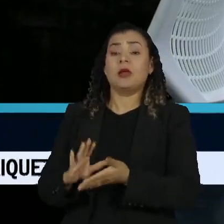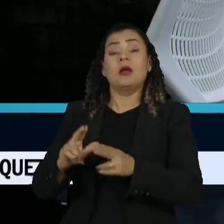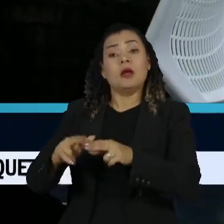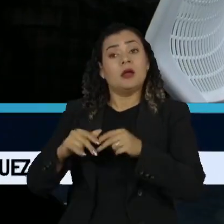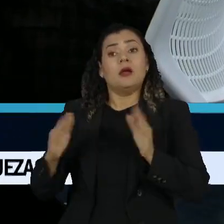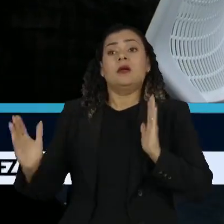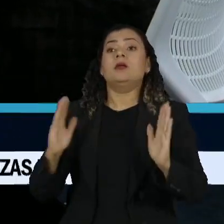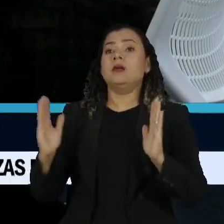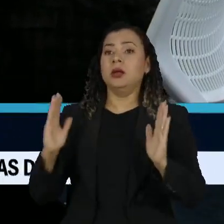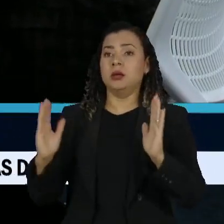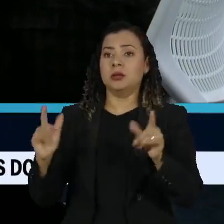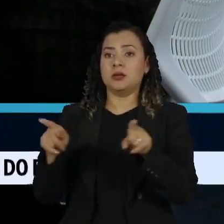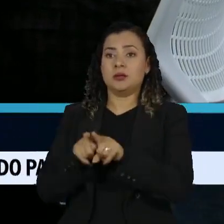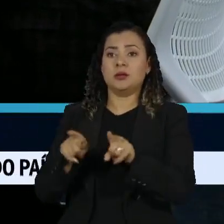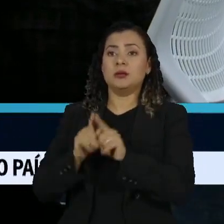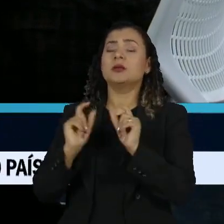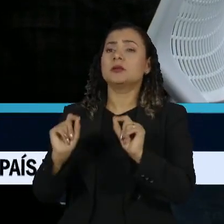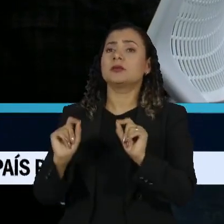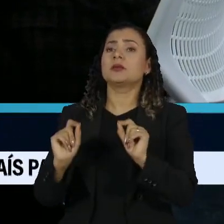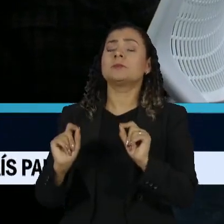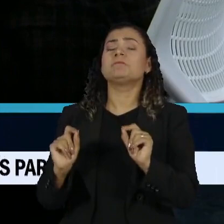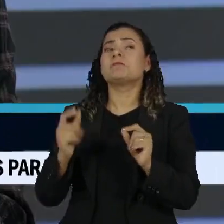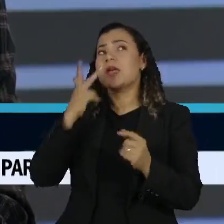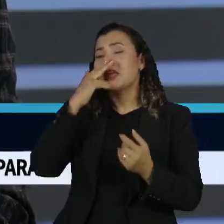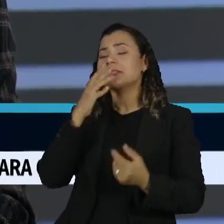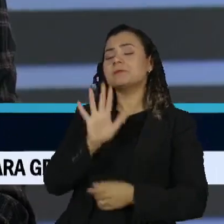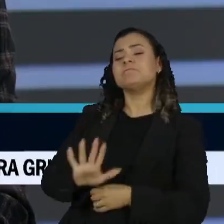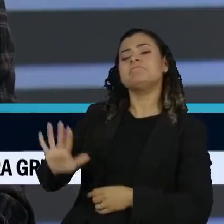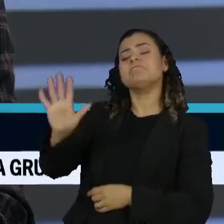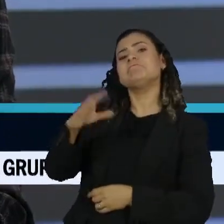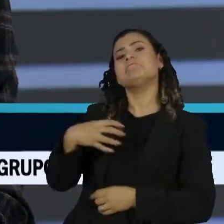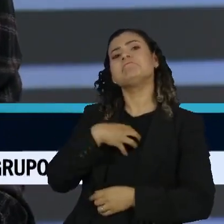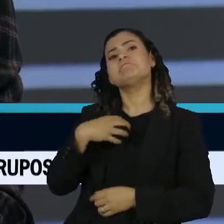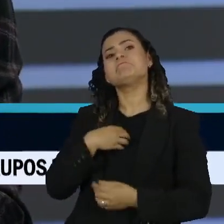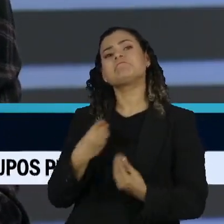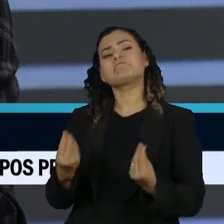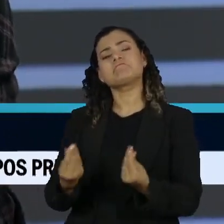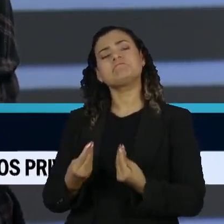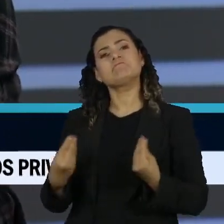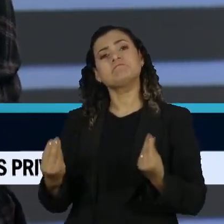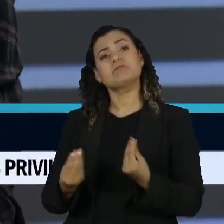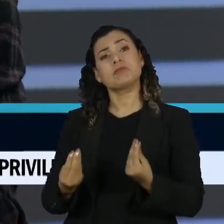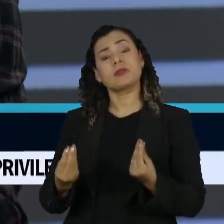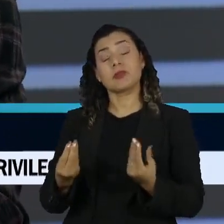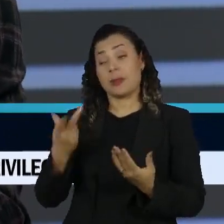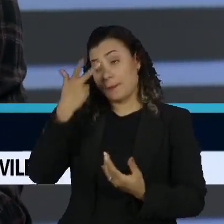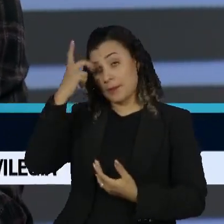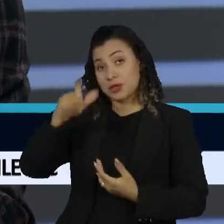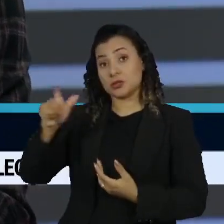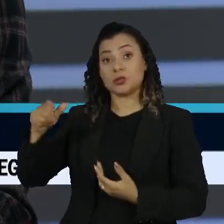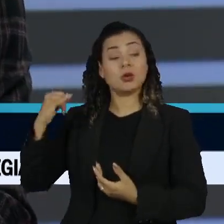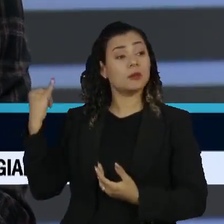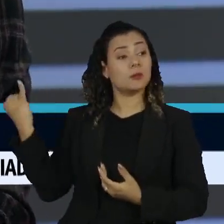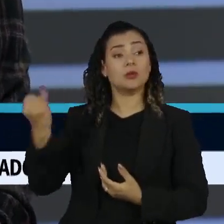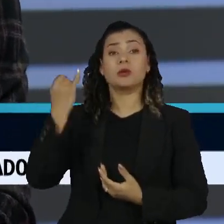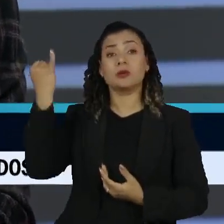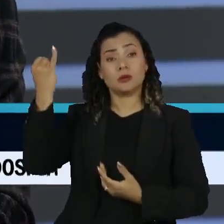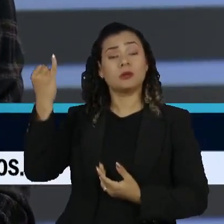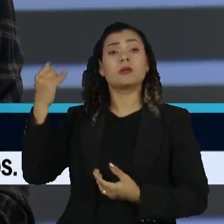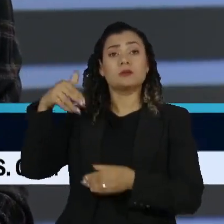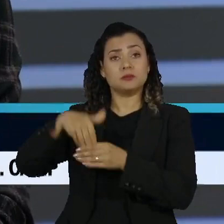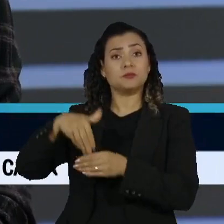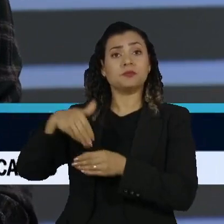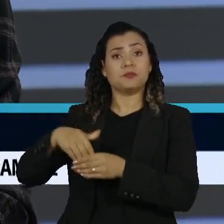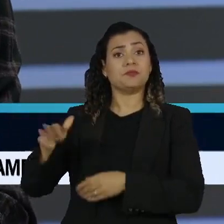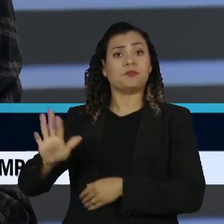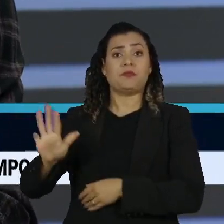que criar uma celeuma com alguém que foi fundamental para a eleição do Lula,